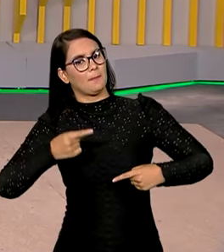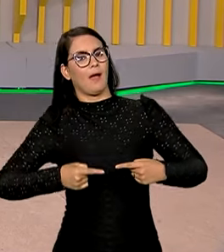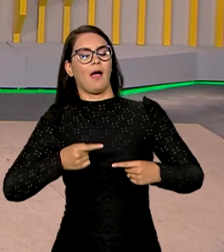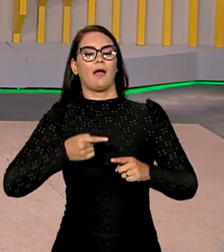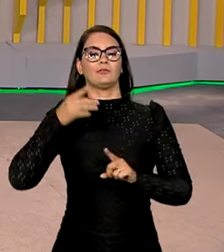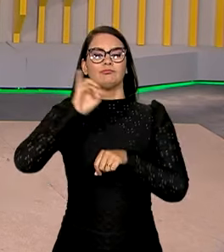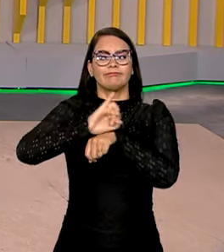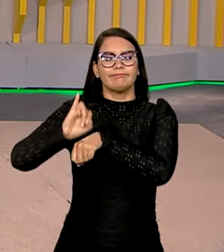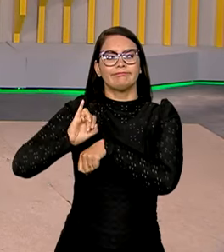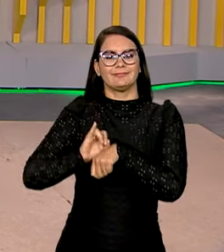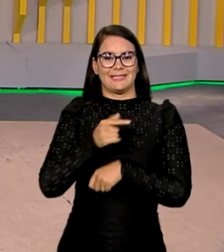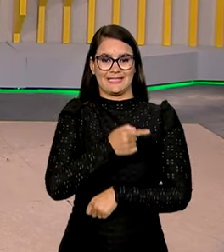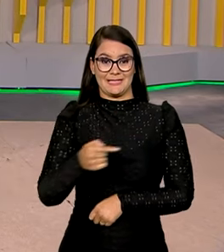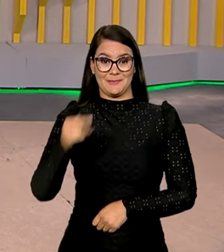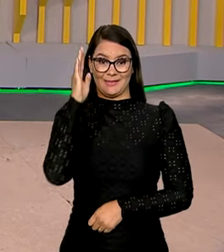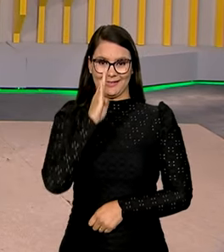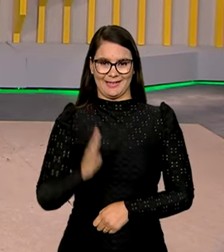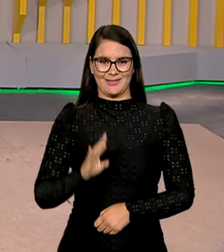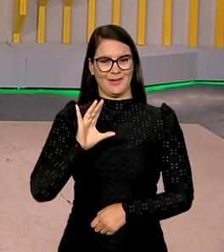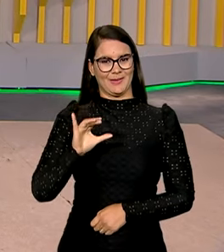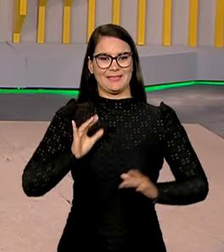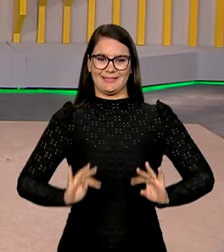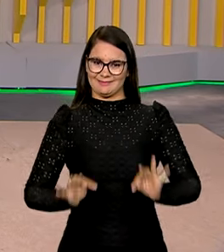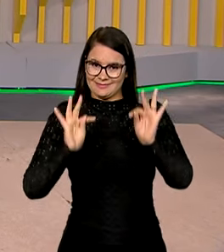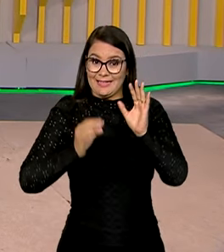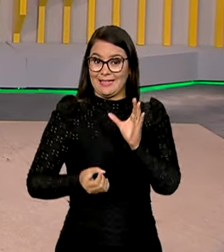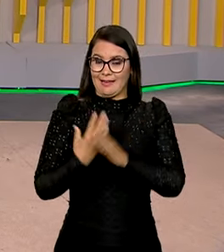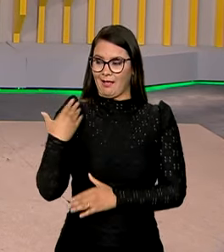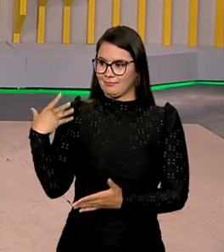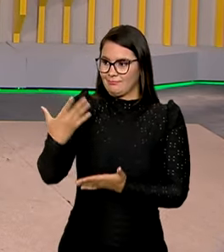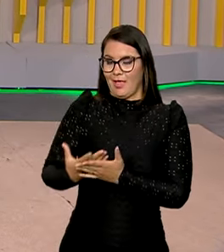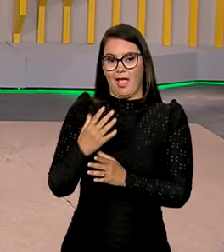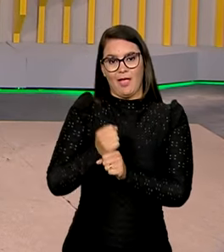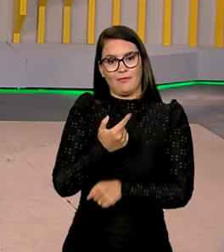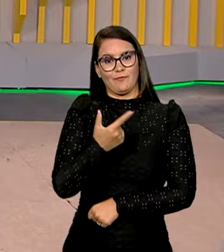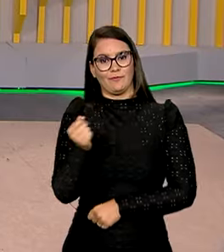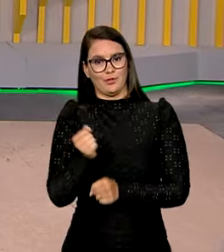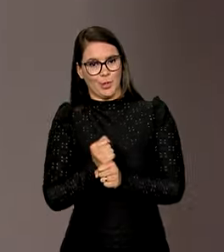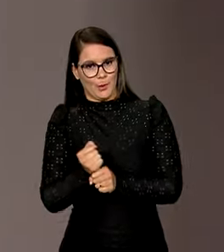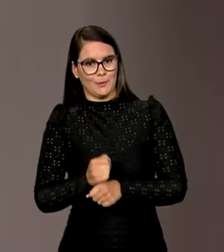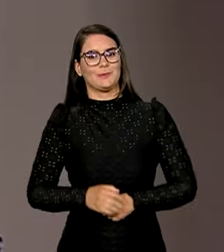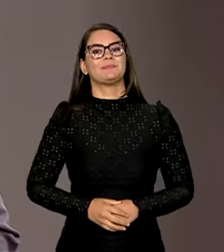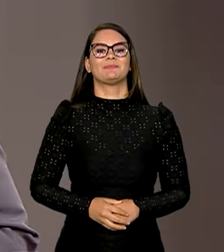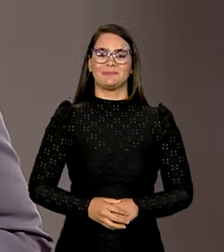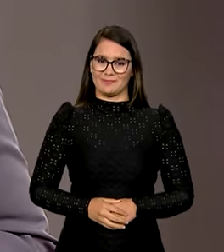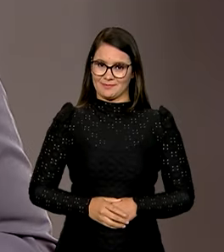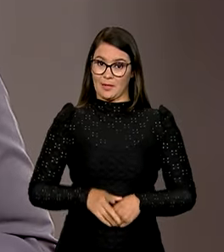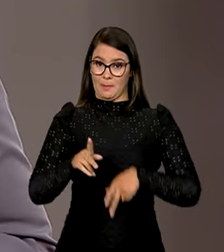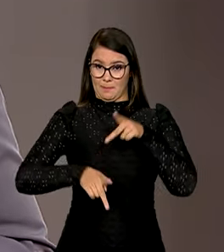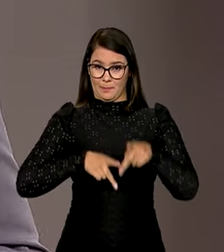exposições na Semana Nacional da Ciência e Tecnologia, criada há 20 anos. E para